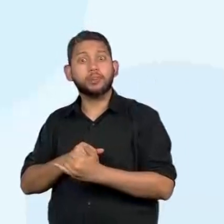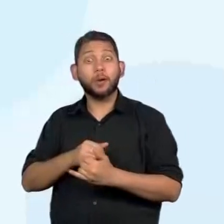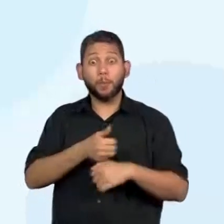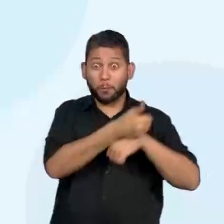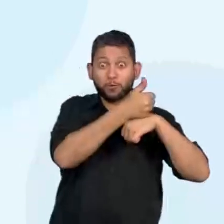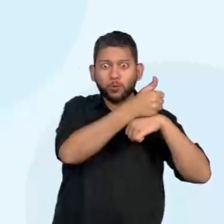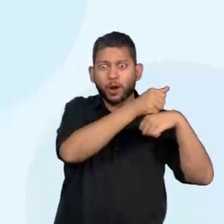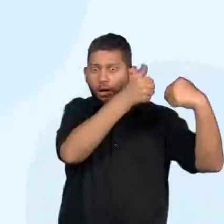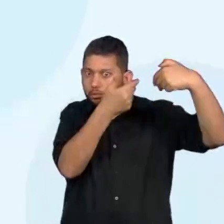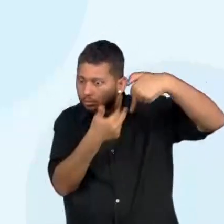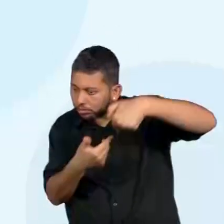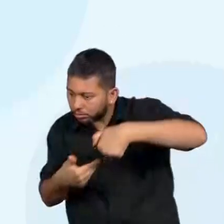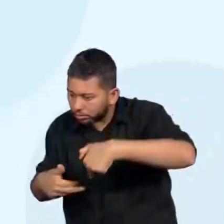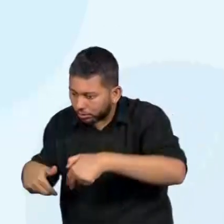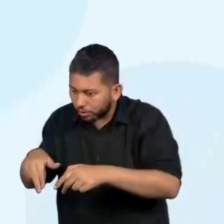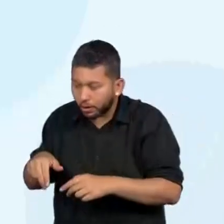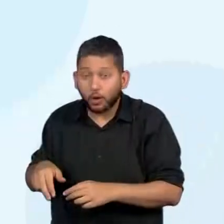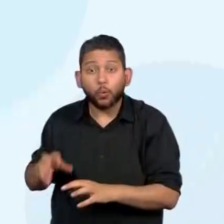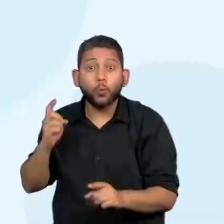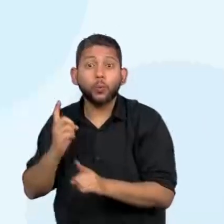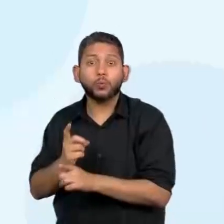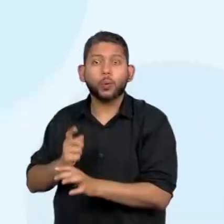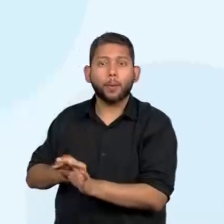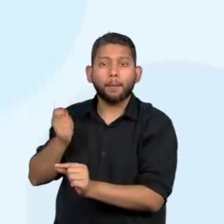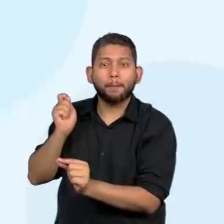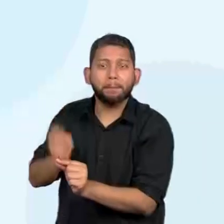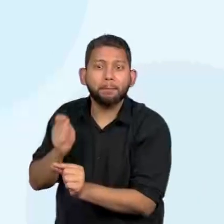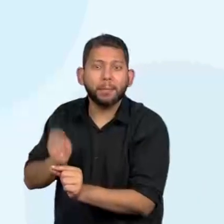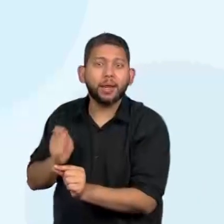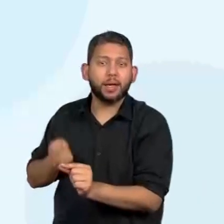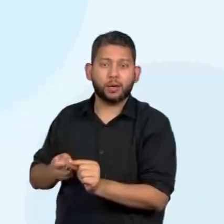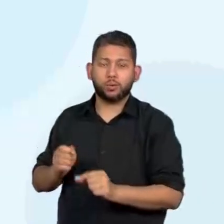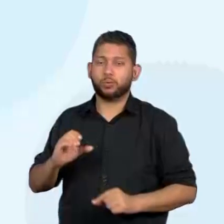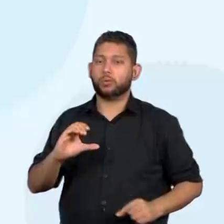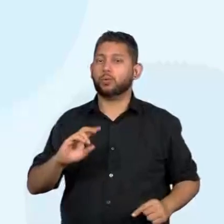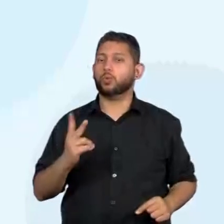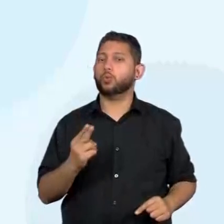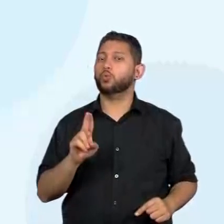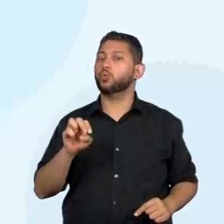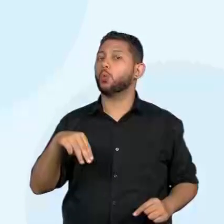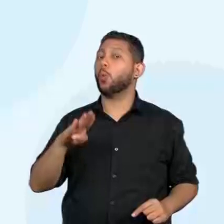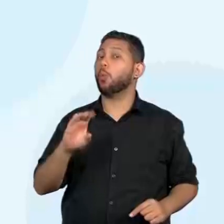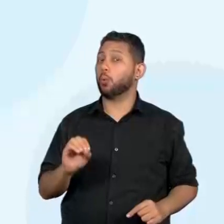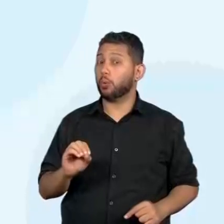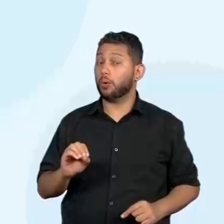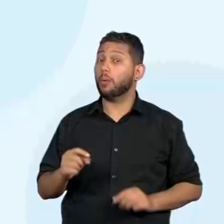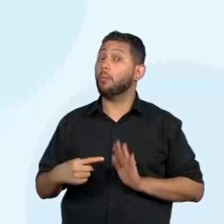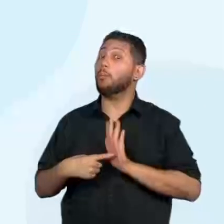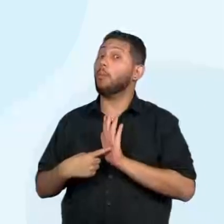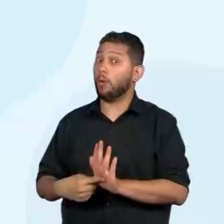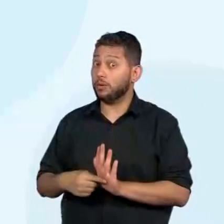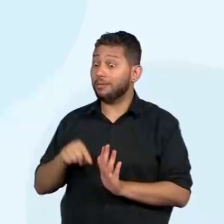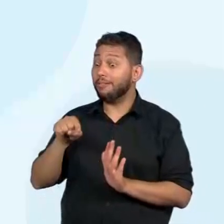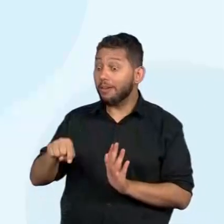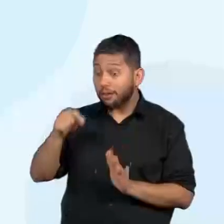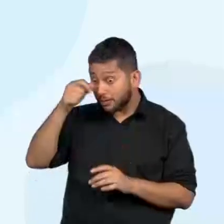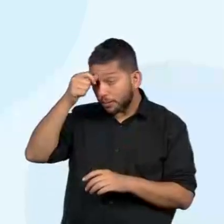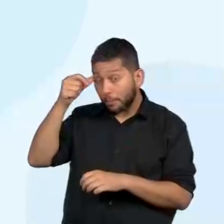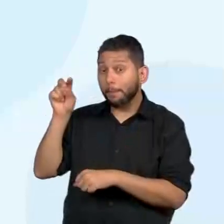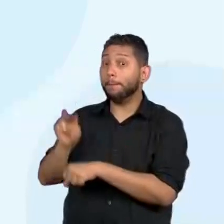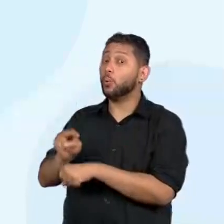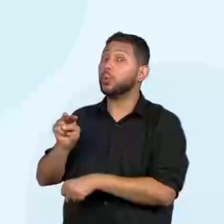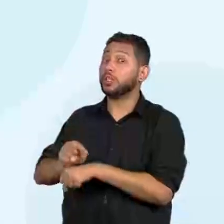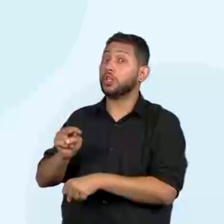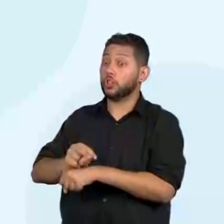acharam pregos e pedaços de chumbo. O que indicava que o tesouro estava protegido